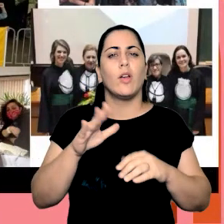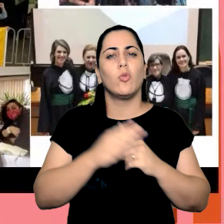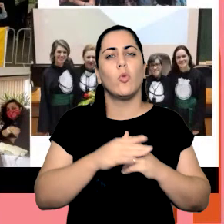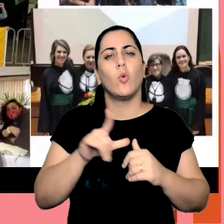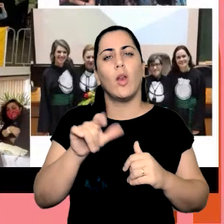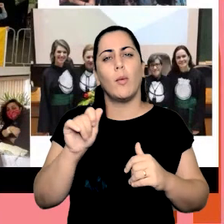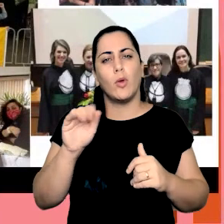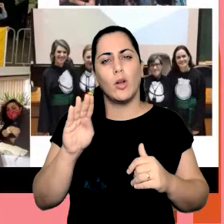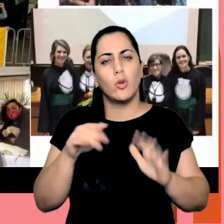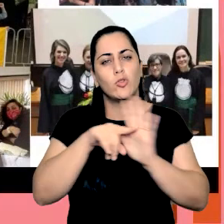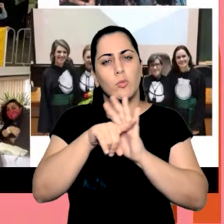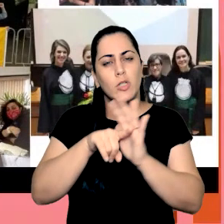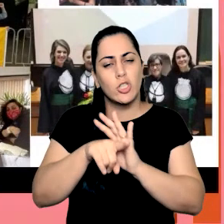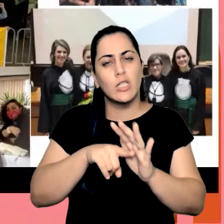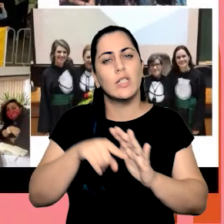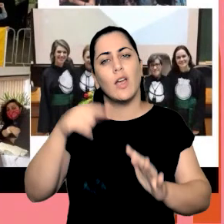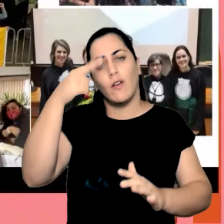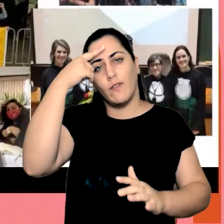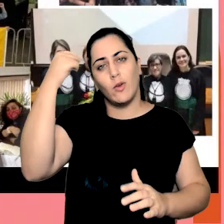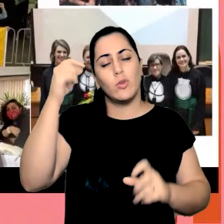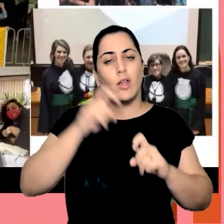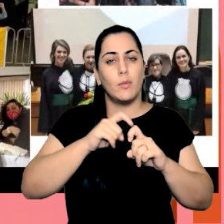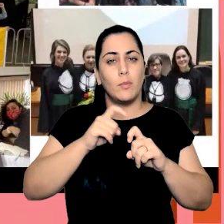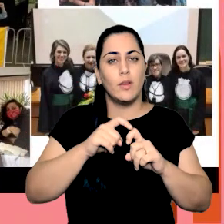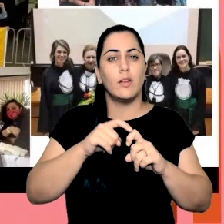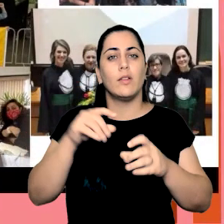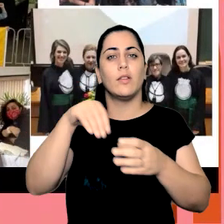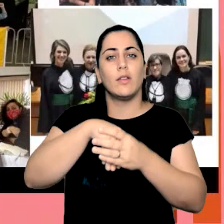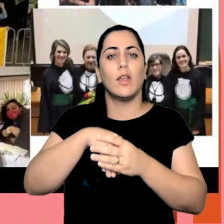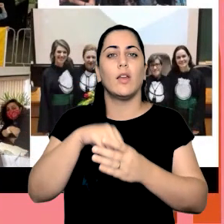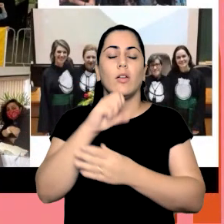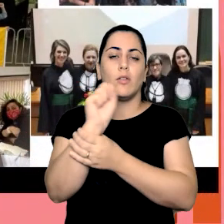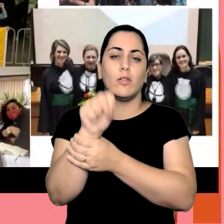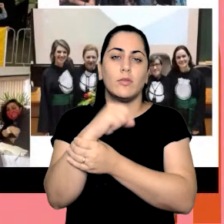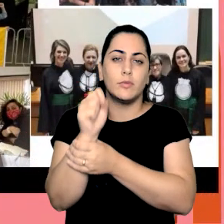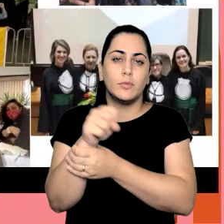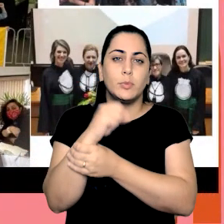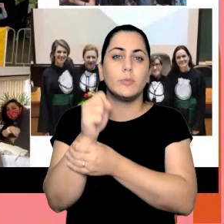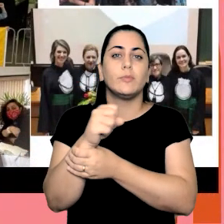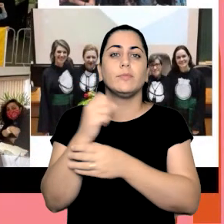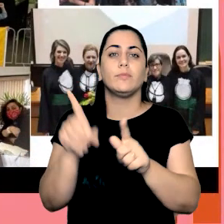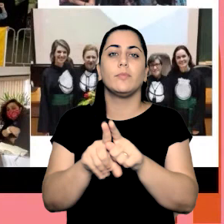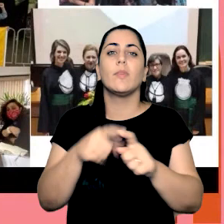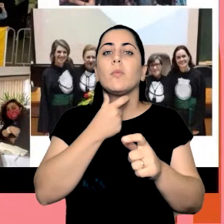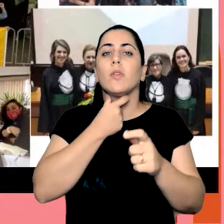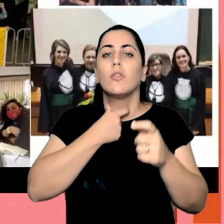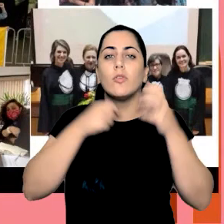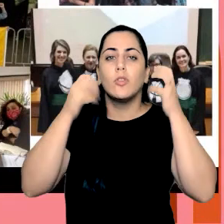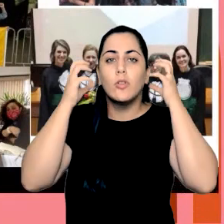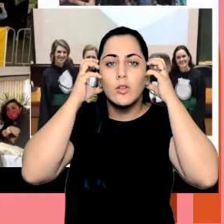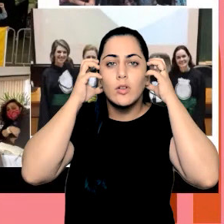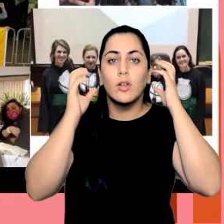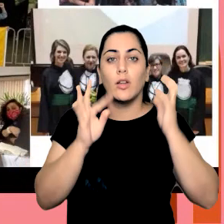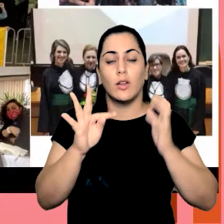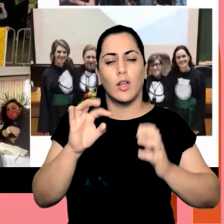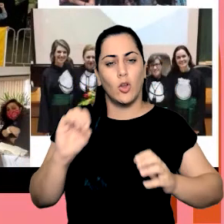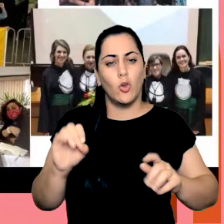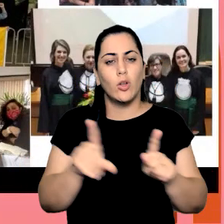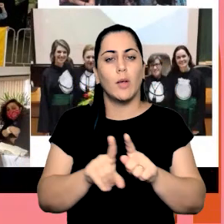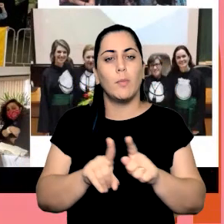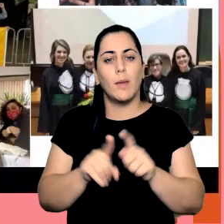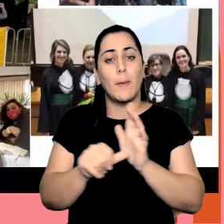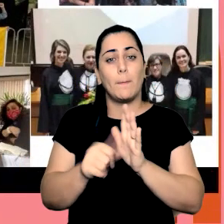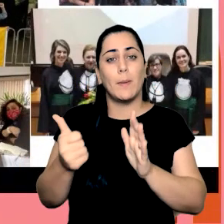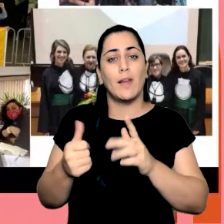pesquisa que eu faço parte aqui na faculdade de medicina, no departamento de fisioterapia, fonodiologia e terapia ocupacional, as viagens, minha primeira vez defesa